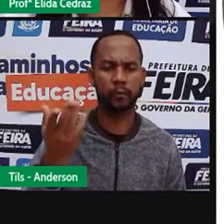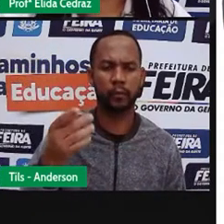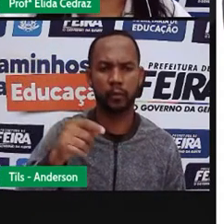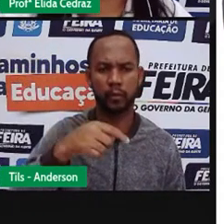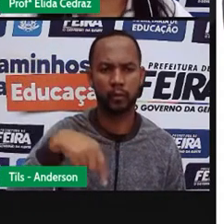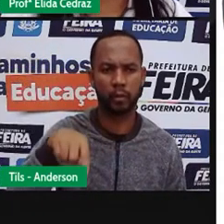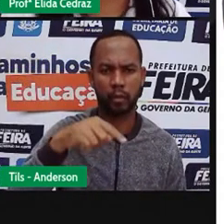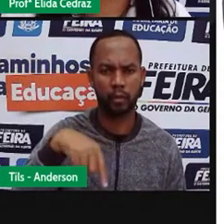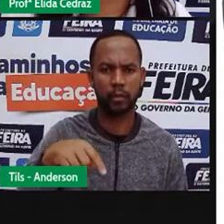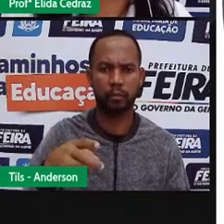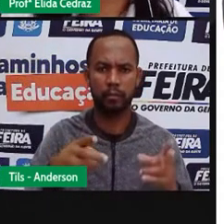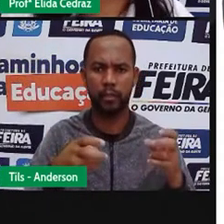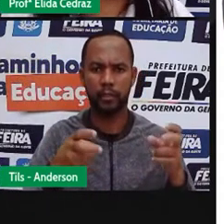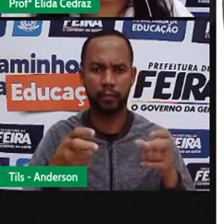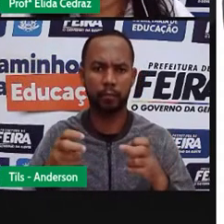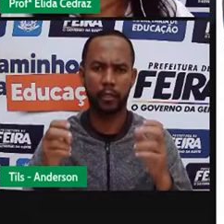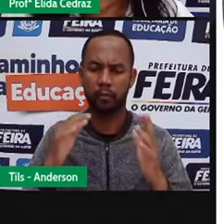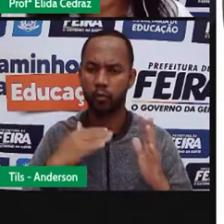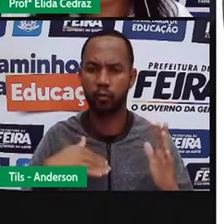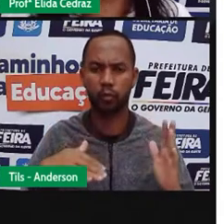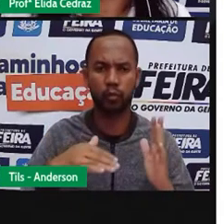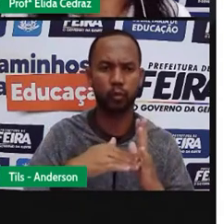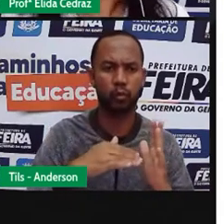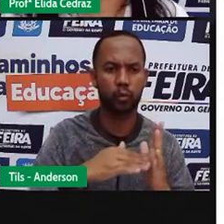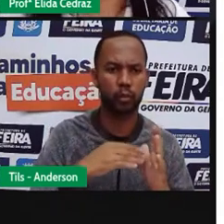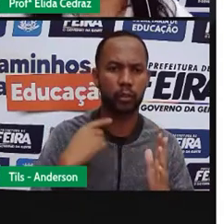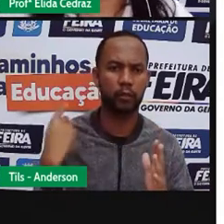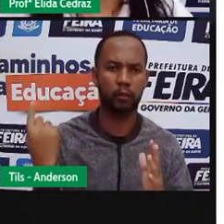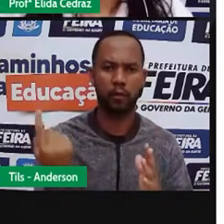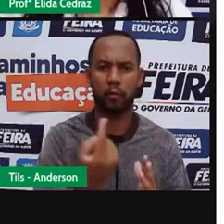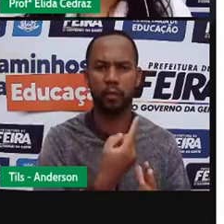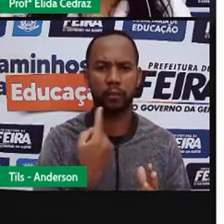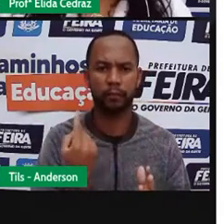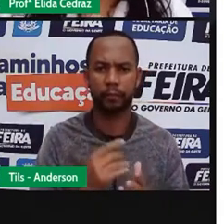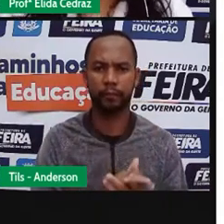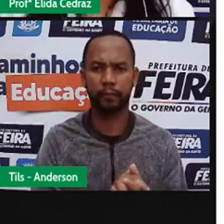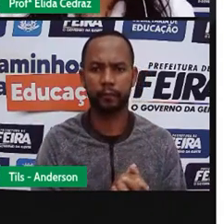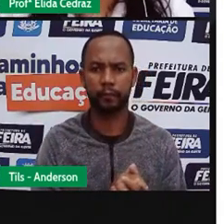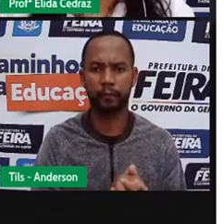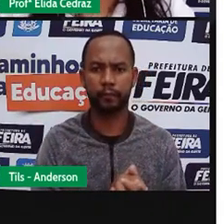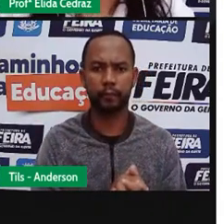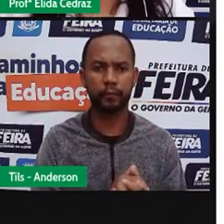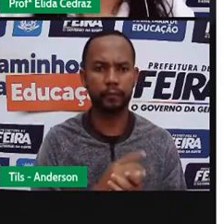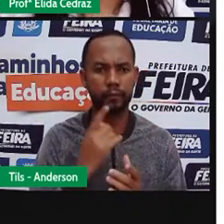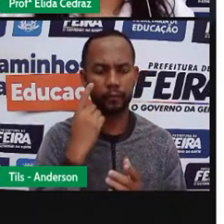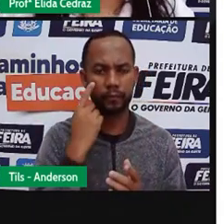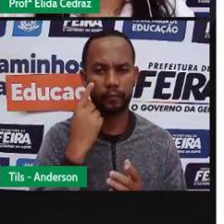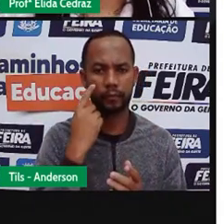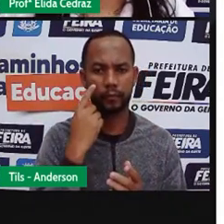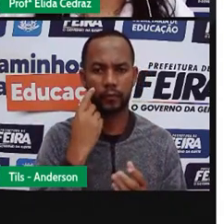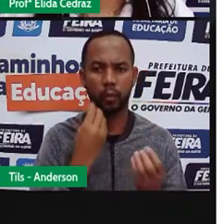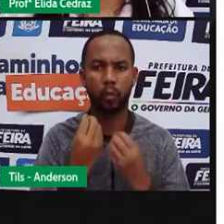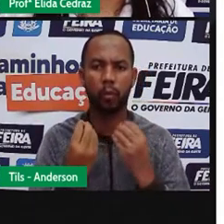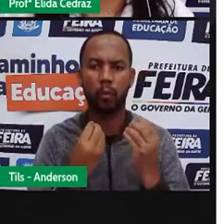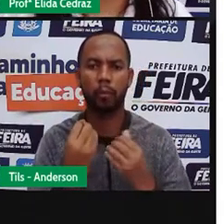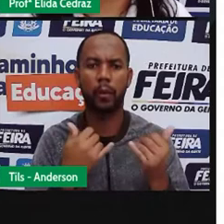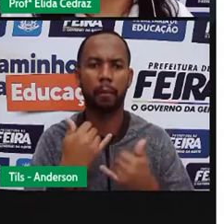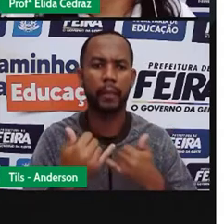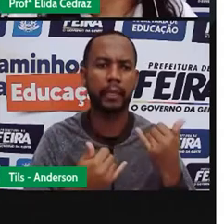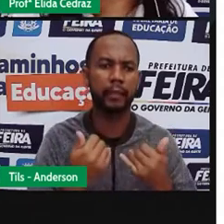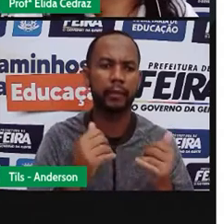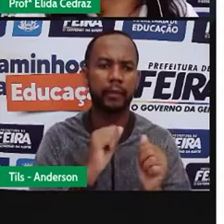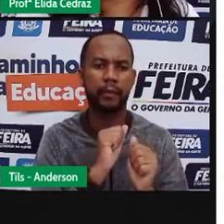nós percebemos tudo à nossa volta. As atividades que podemos realizar